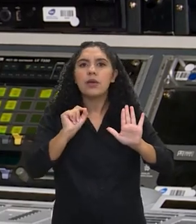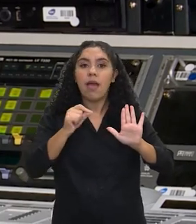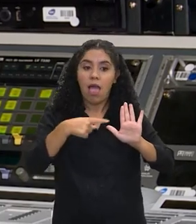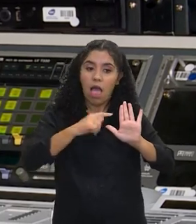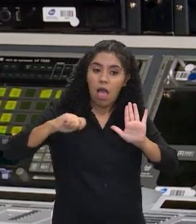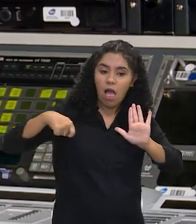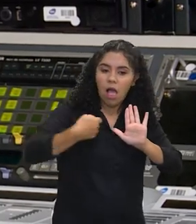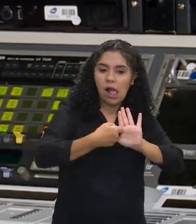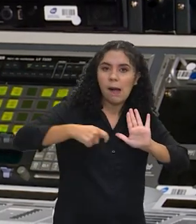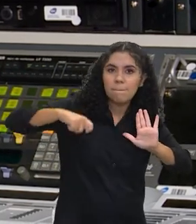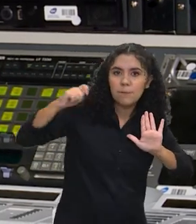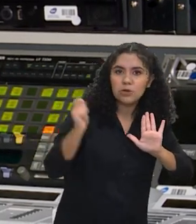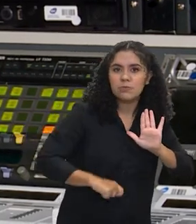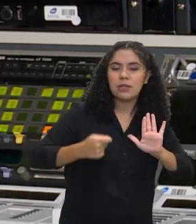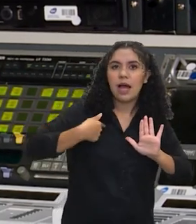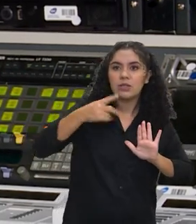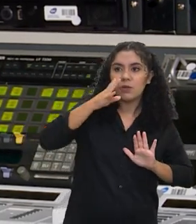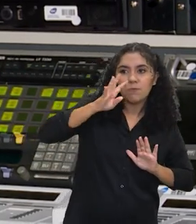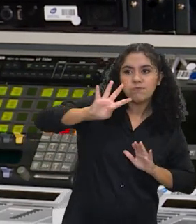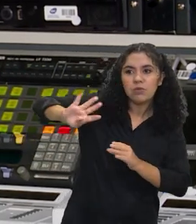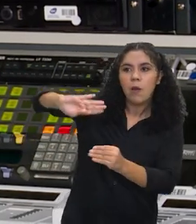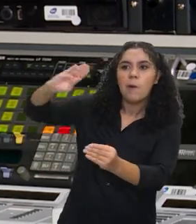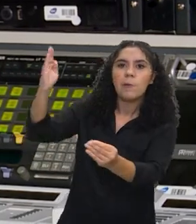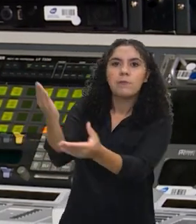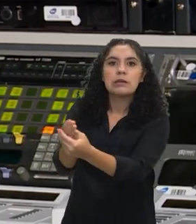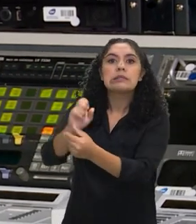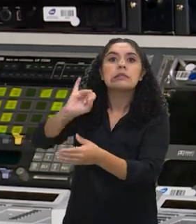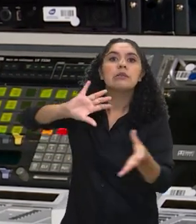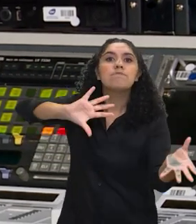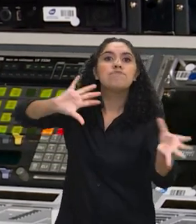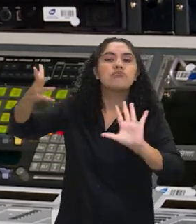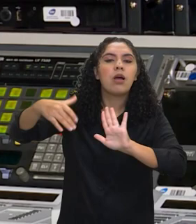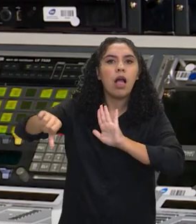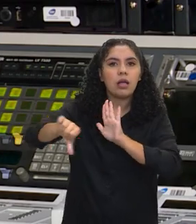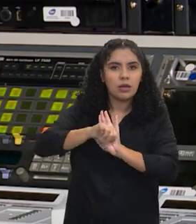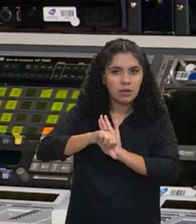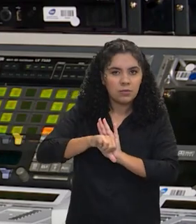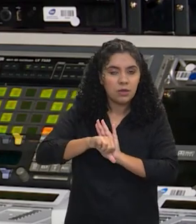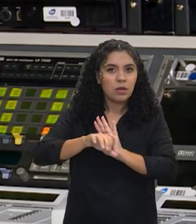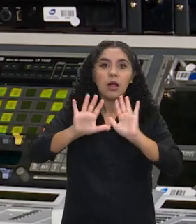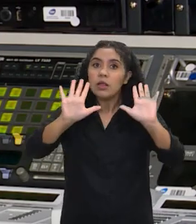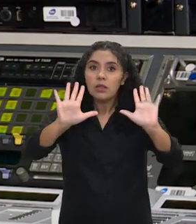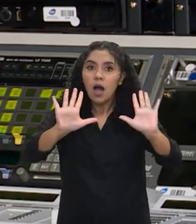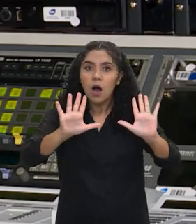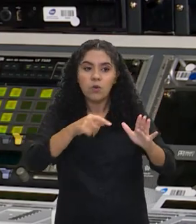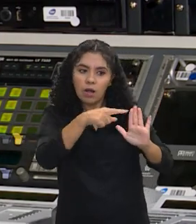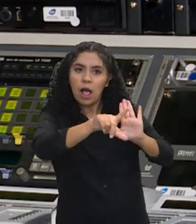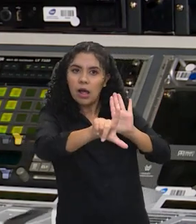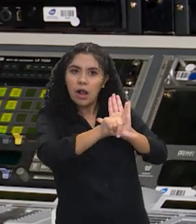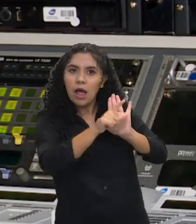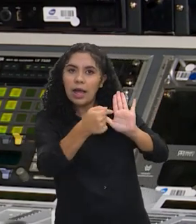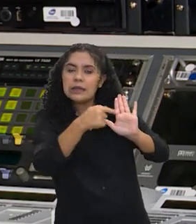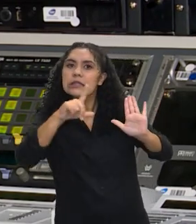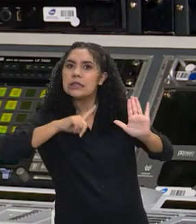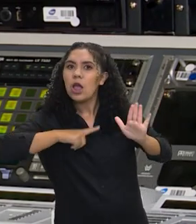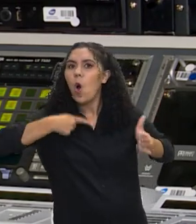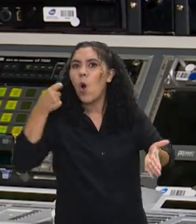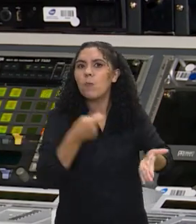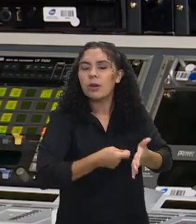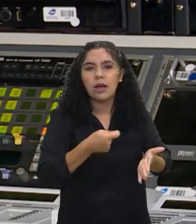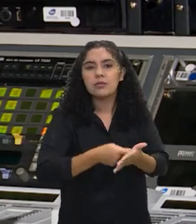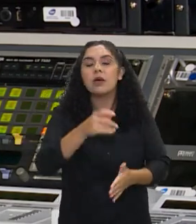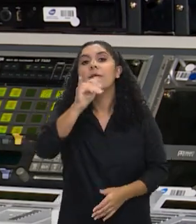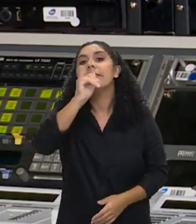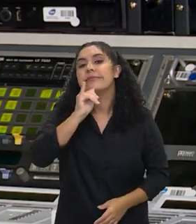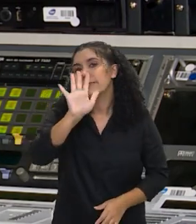possibilidade de eu processar alguém civil ou criminalmente. Ela impõe obrigações a quem gere o espaço. Se vou num shopping,